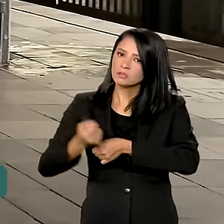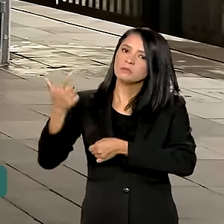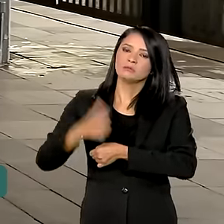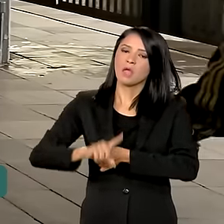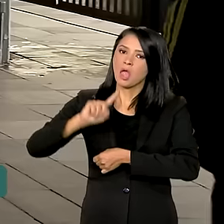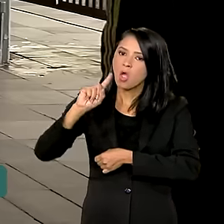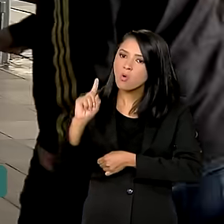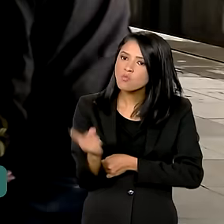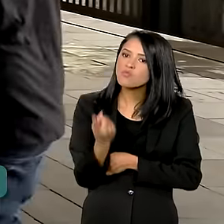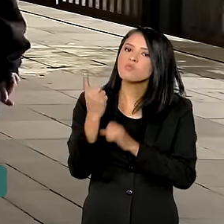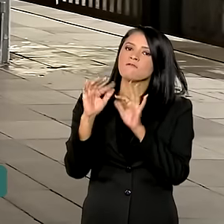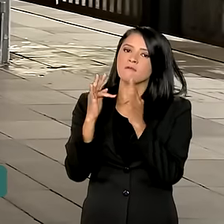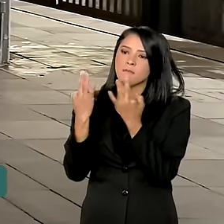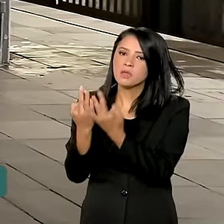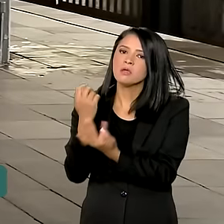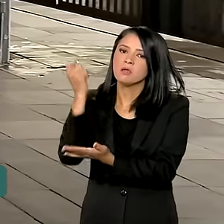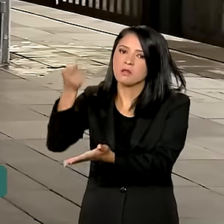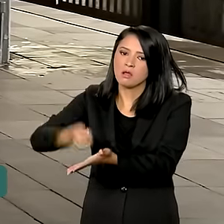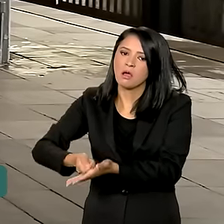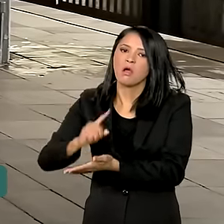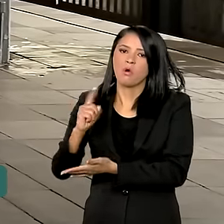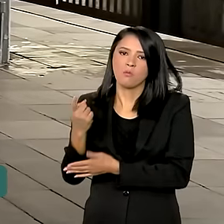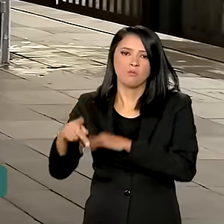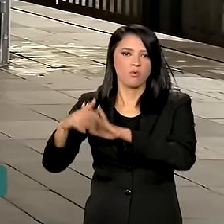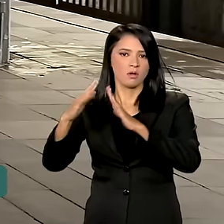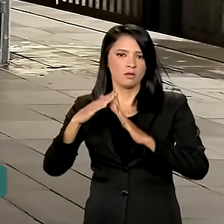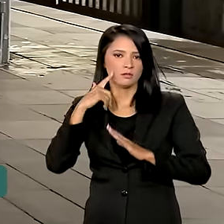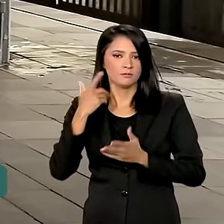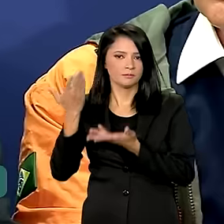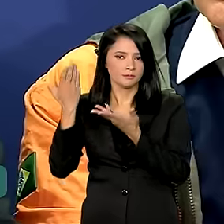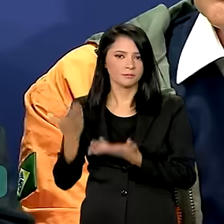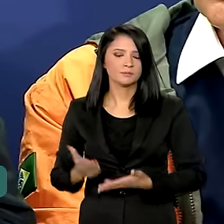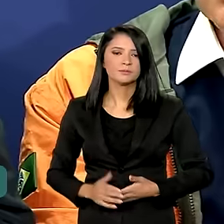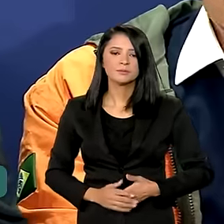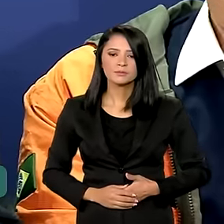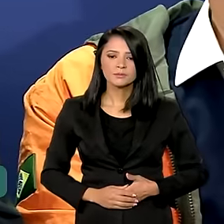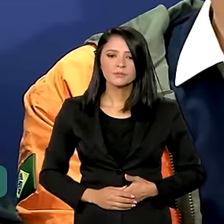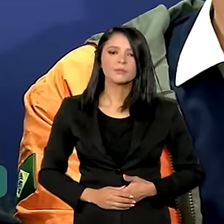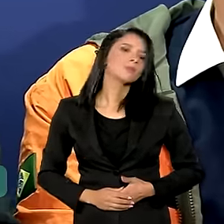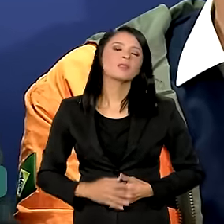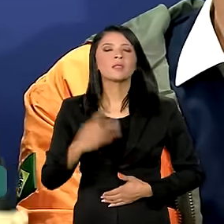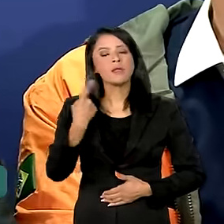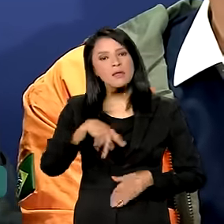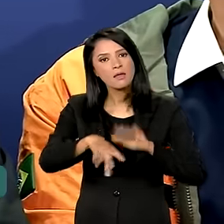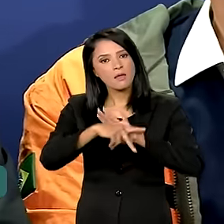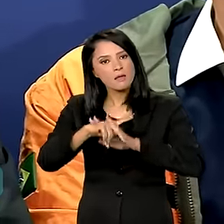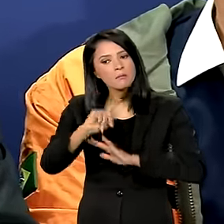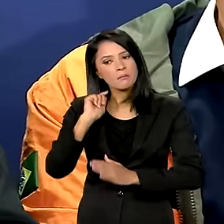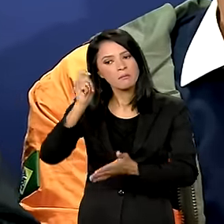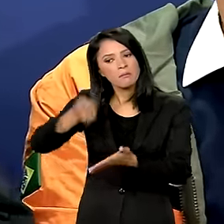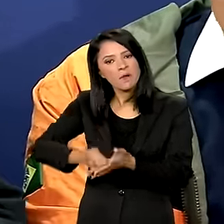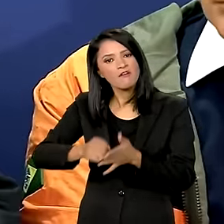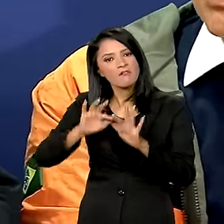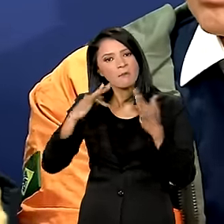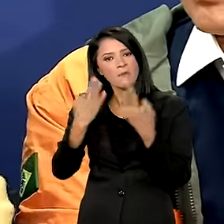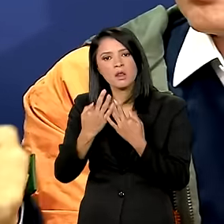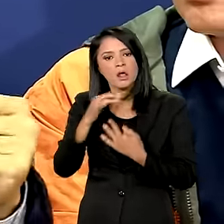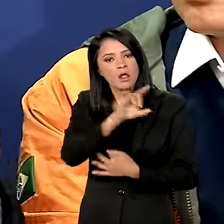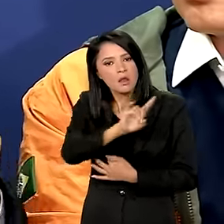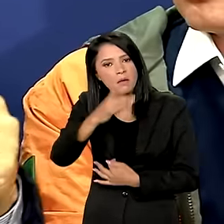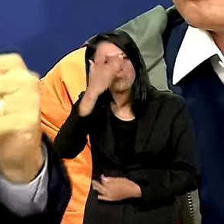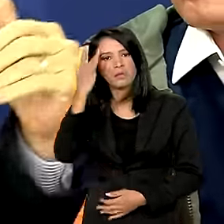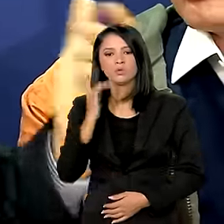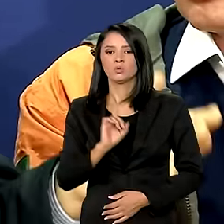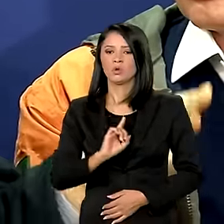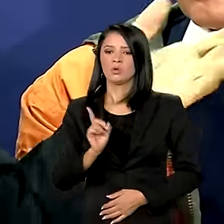por família, portanto de um por casa. Vamos ouvir. O benefício é por família. Então,